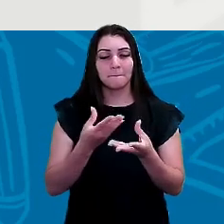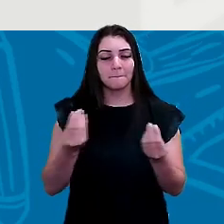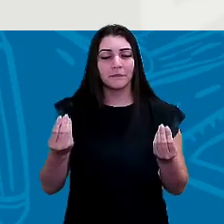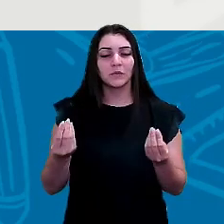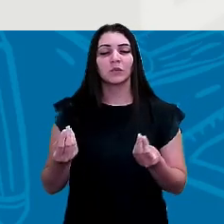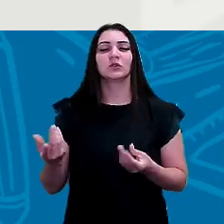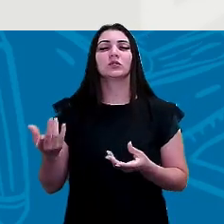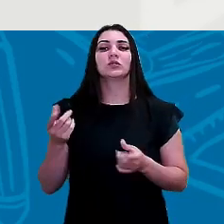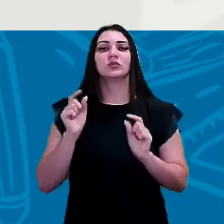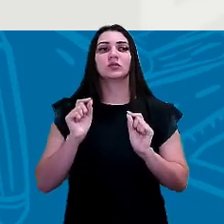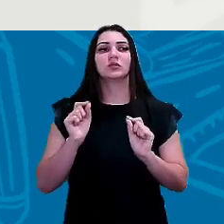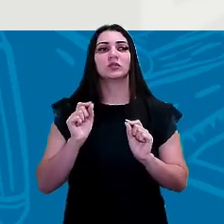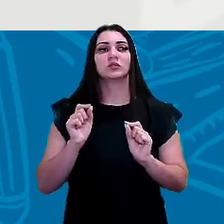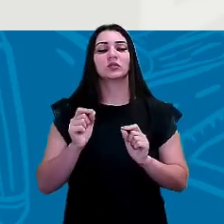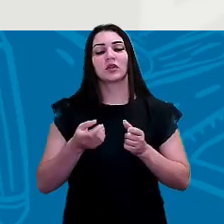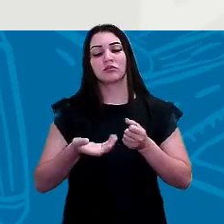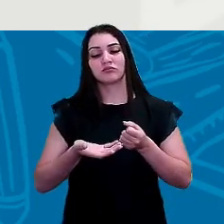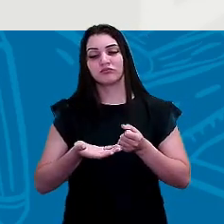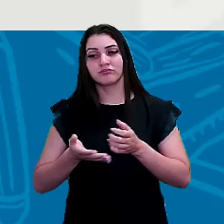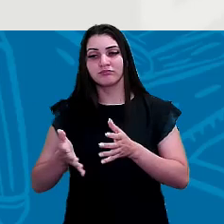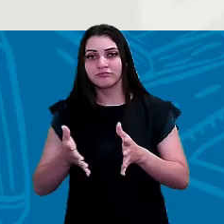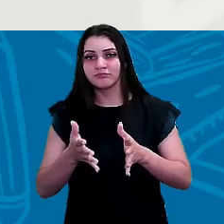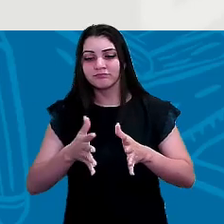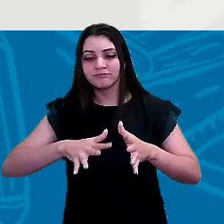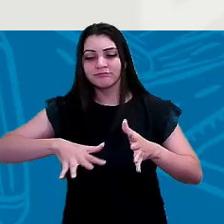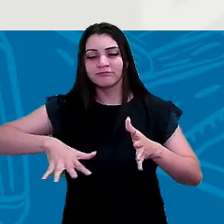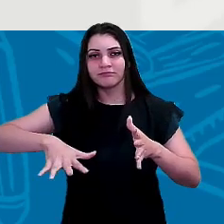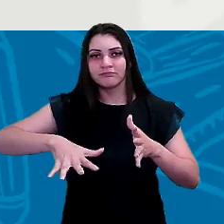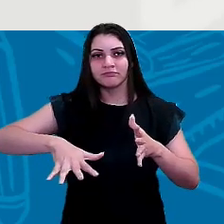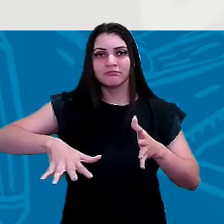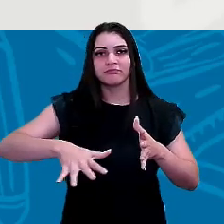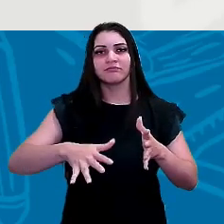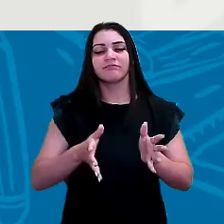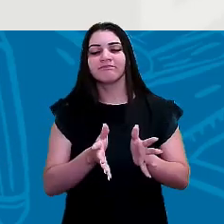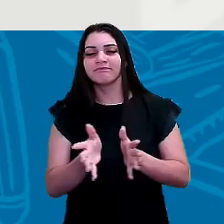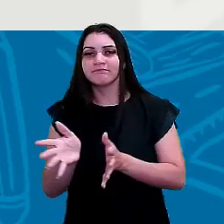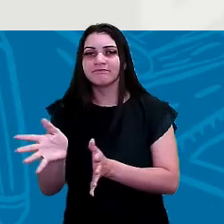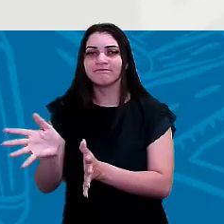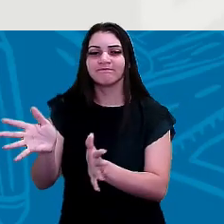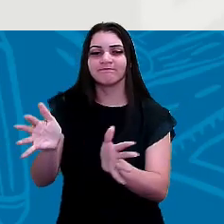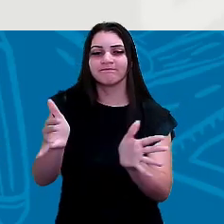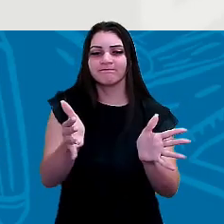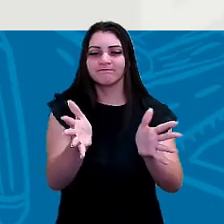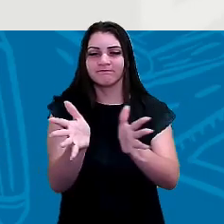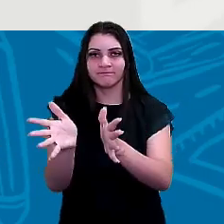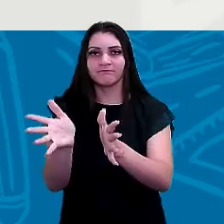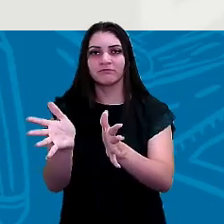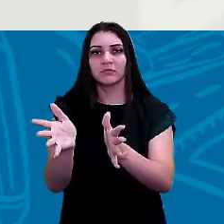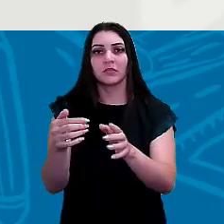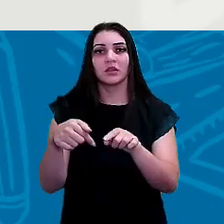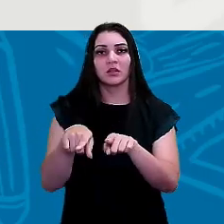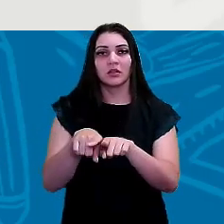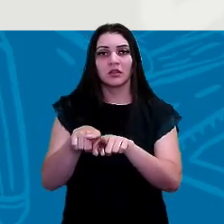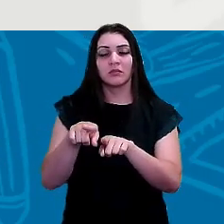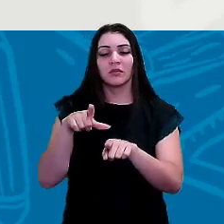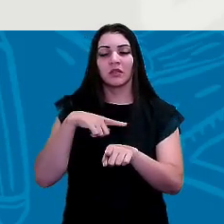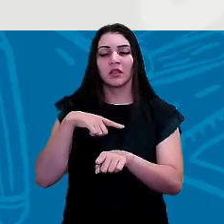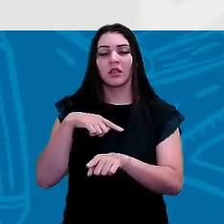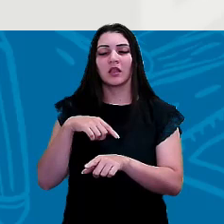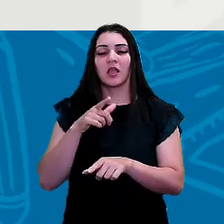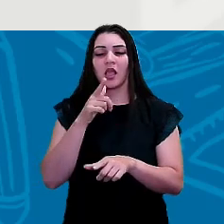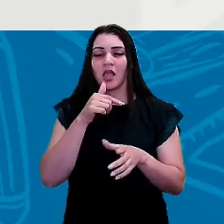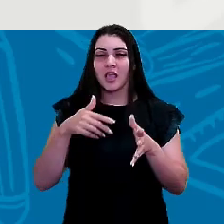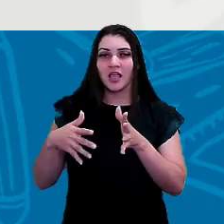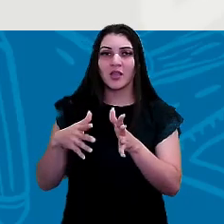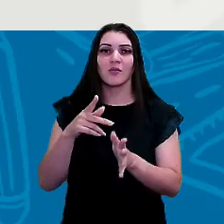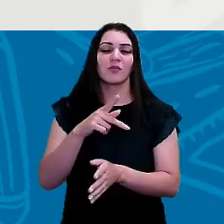aquelas fotos né? naquele plano os rios meandrando fazendo covas e também tem rio de planaltos né?